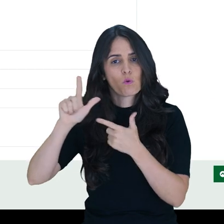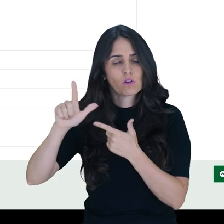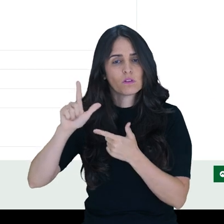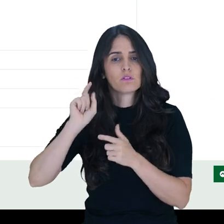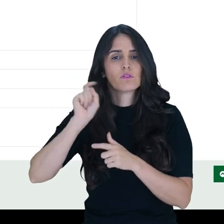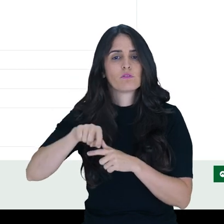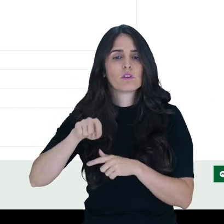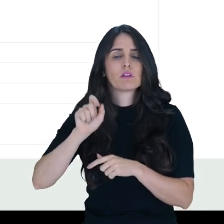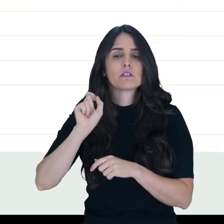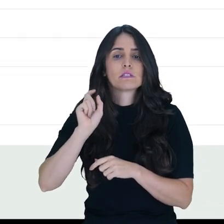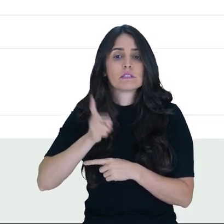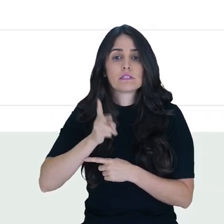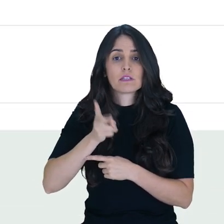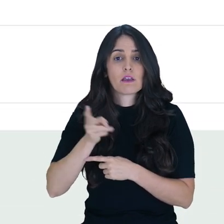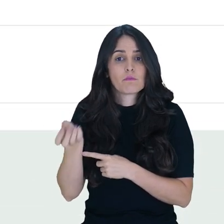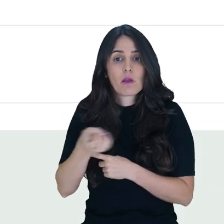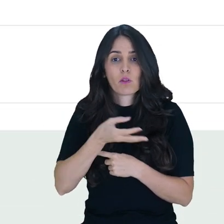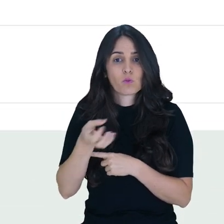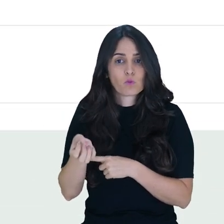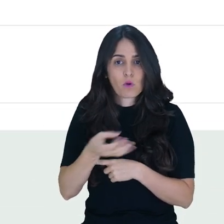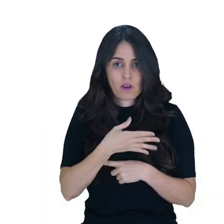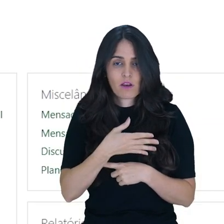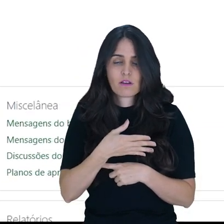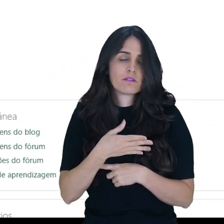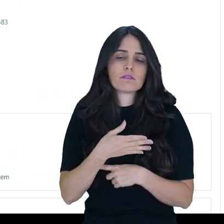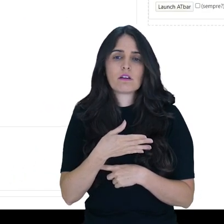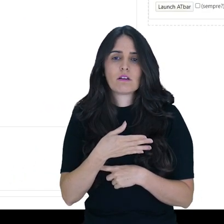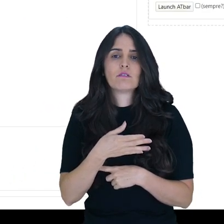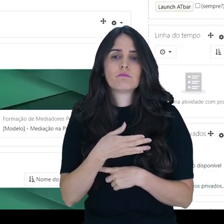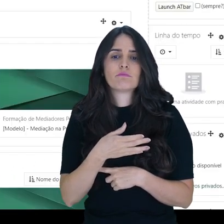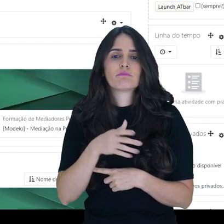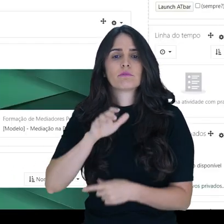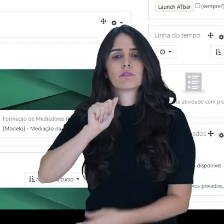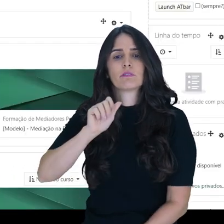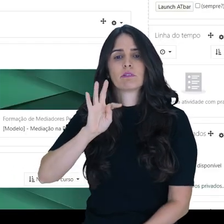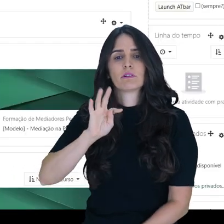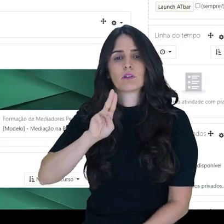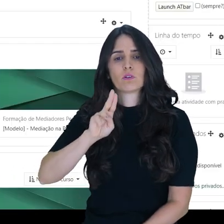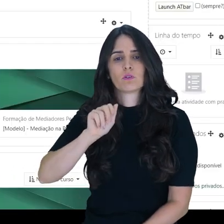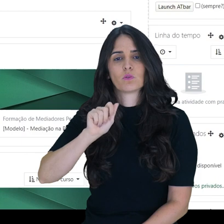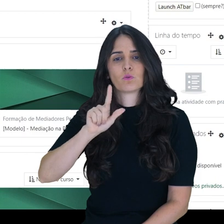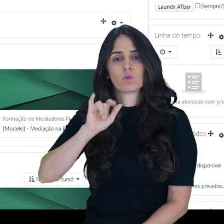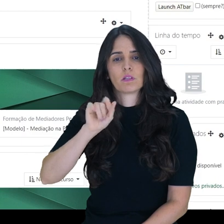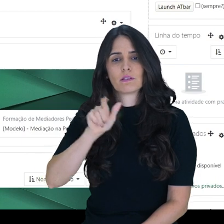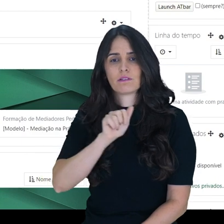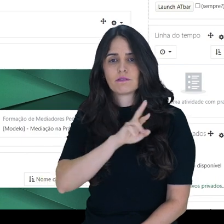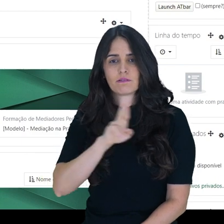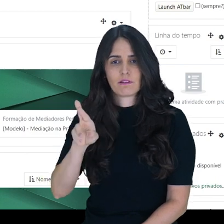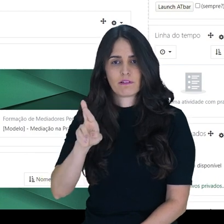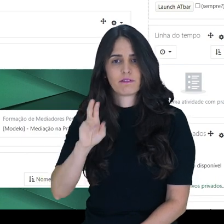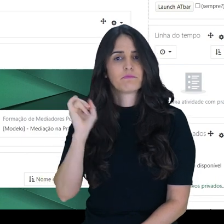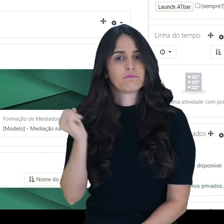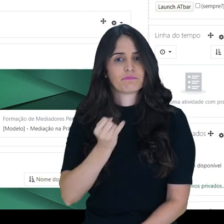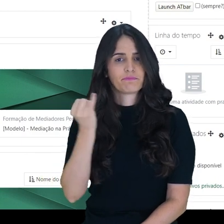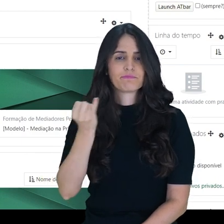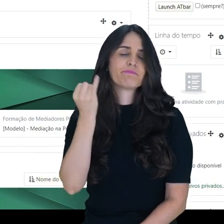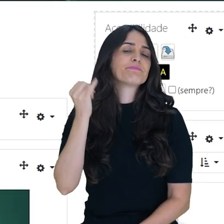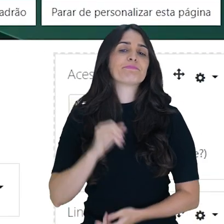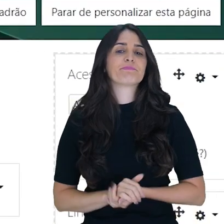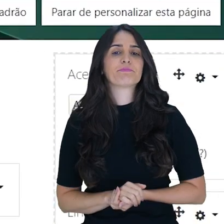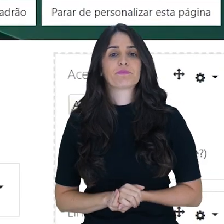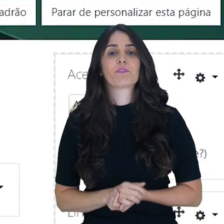e sempre lembrando de clicar ao final em atualizar o seu perfil. Então voltando aqui para a página inicial,